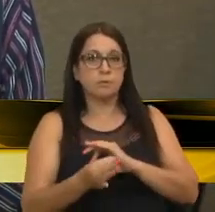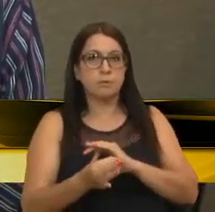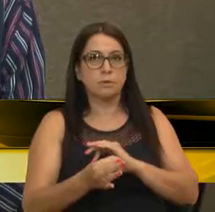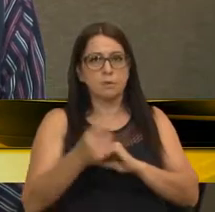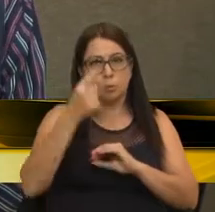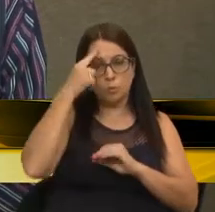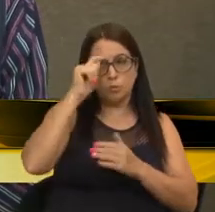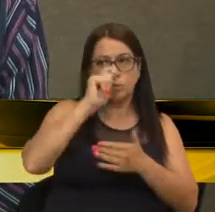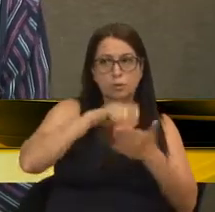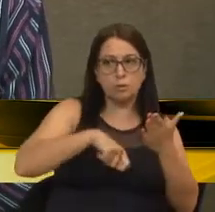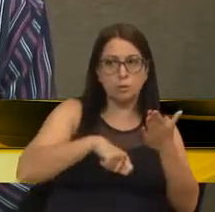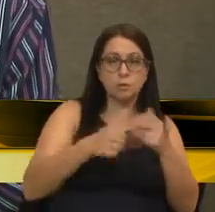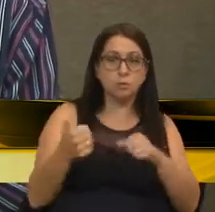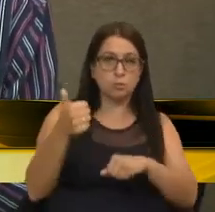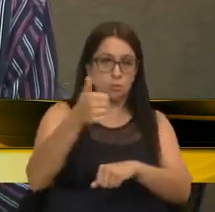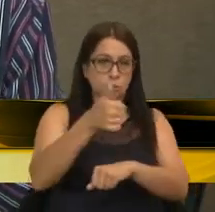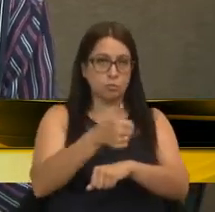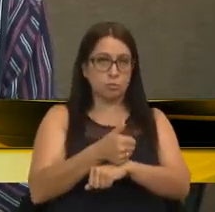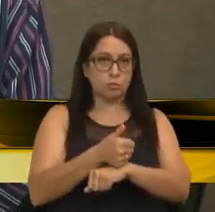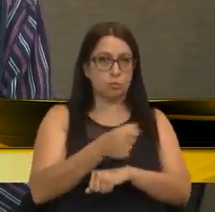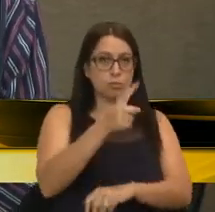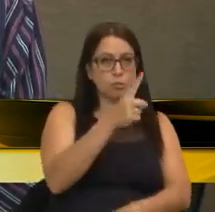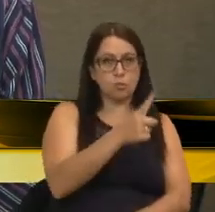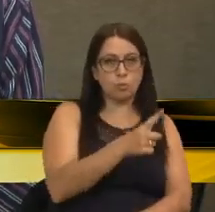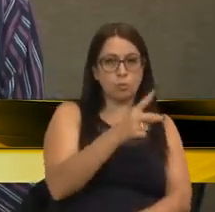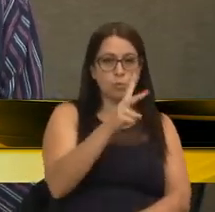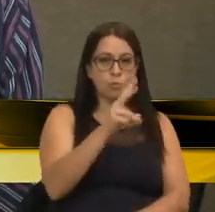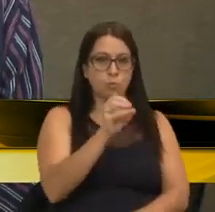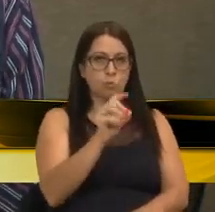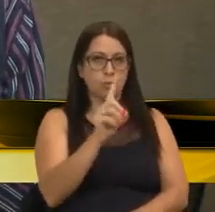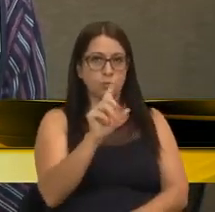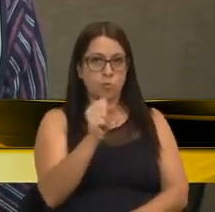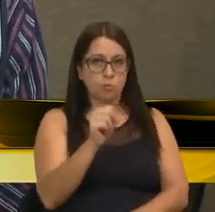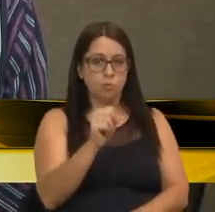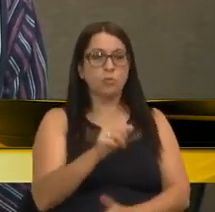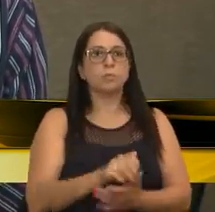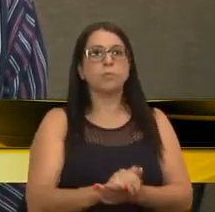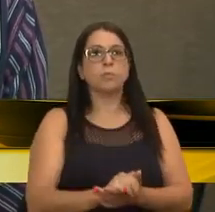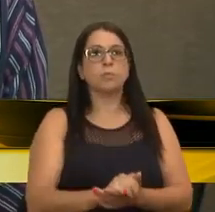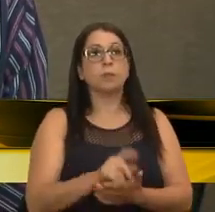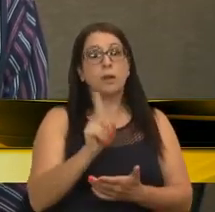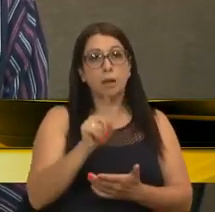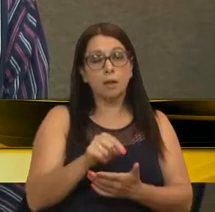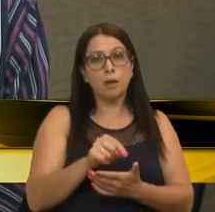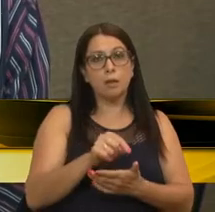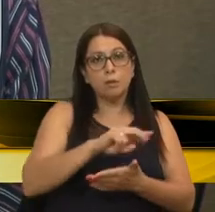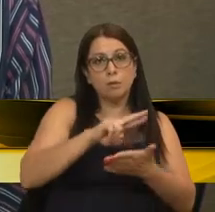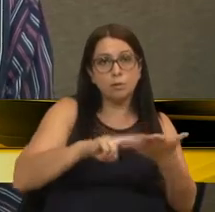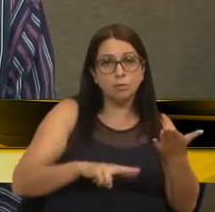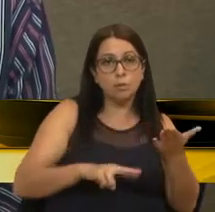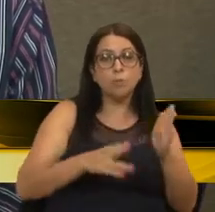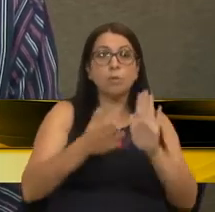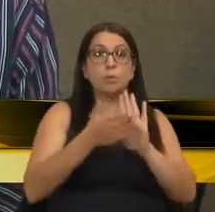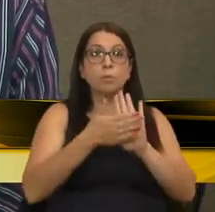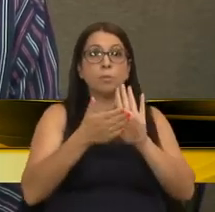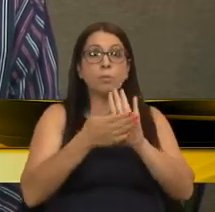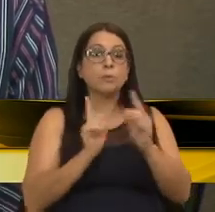protocolaram o substitutivo nº 1, barra 2018, é o relatório. A proposta